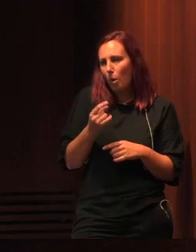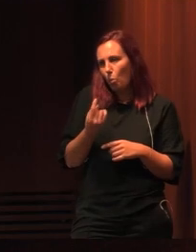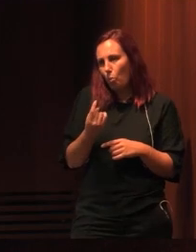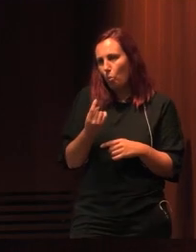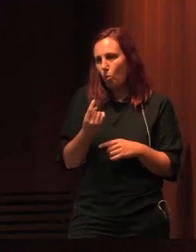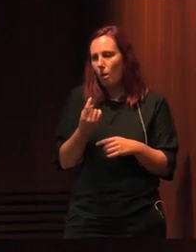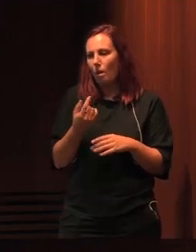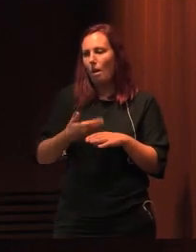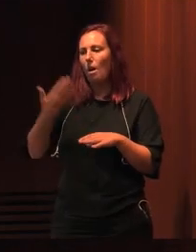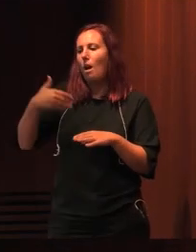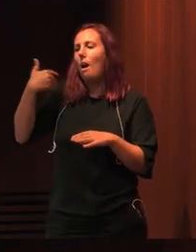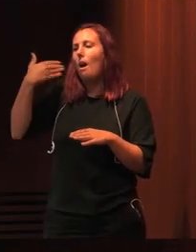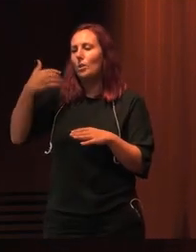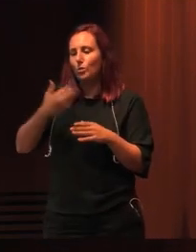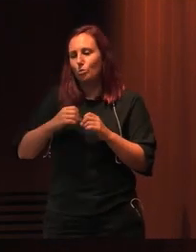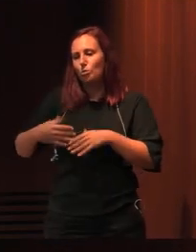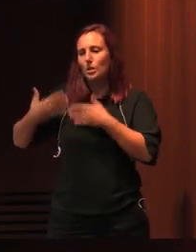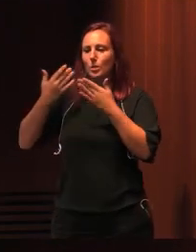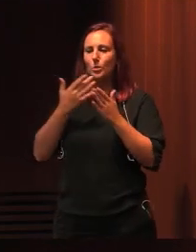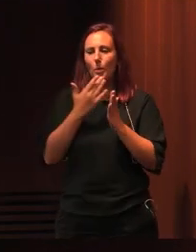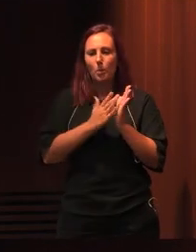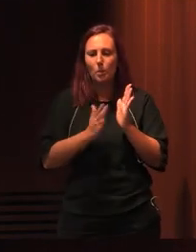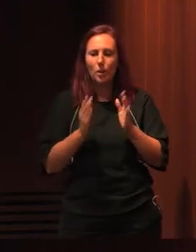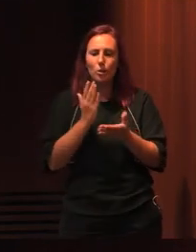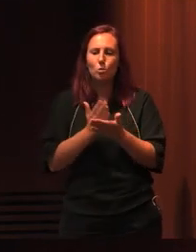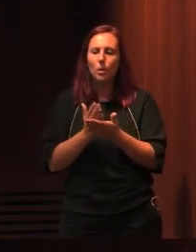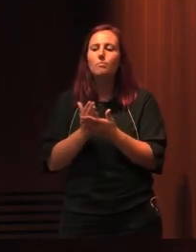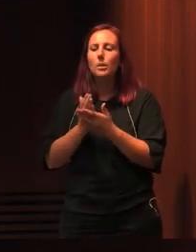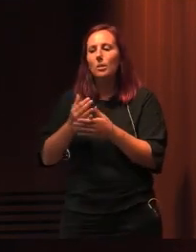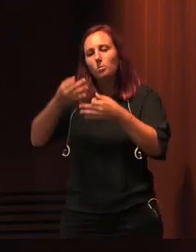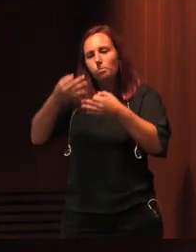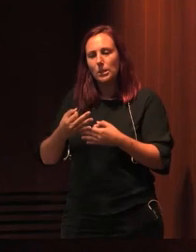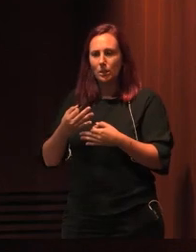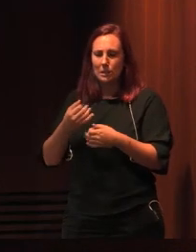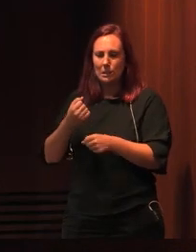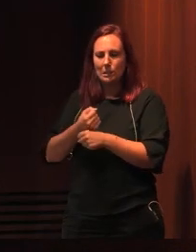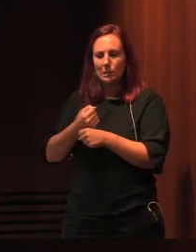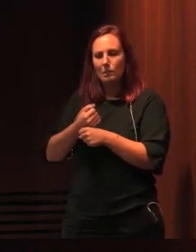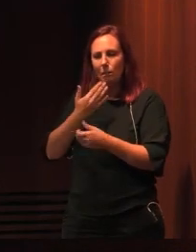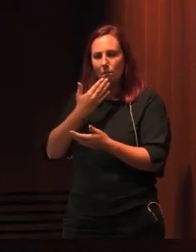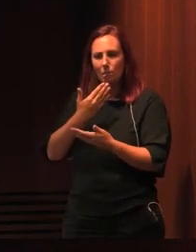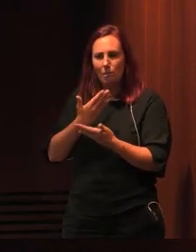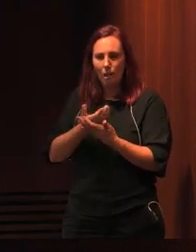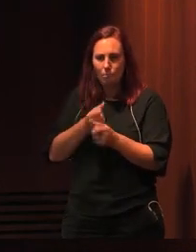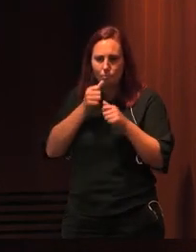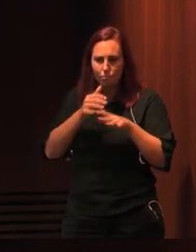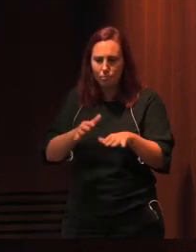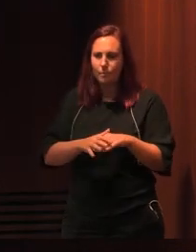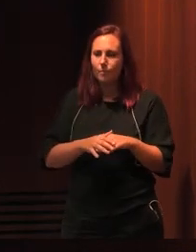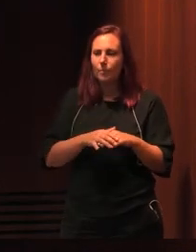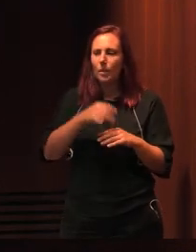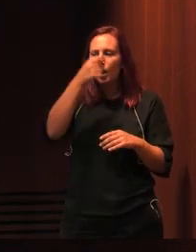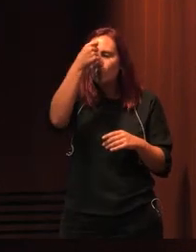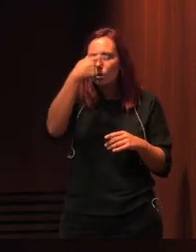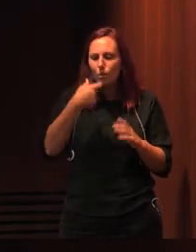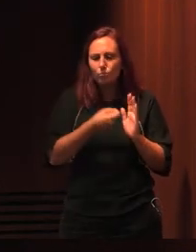que, na pré-história das bibliotecas escolares, foi assegurada este tipo de realidade. As histórias à